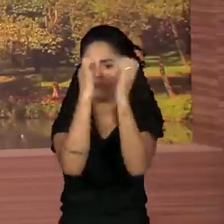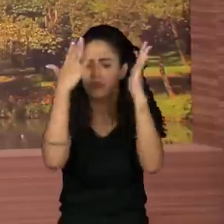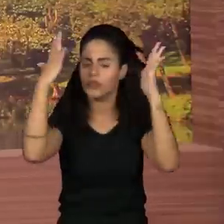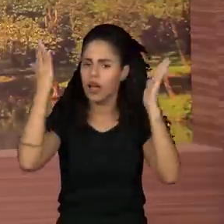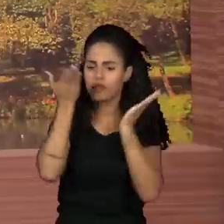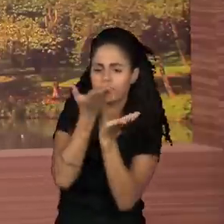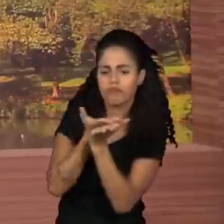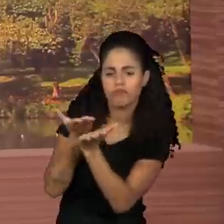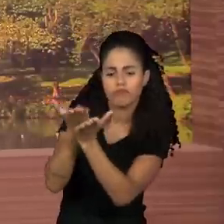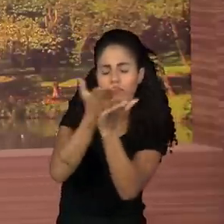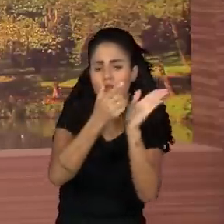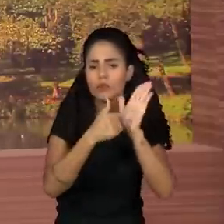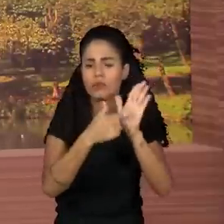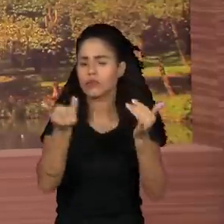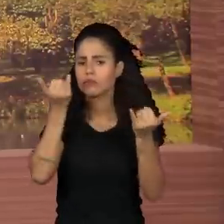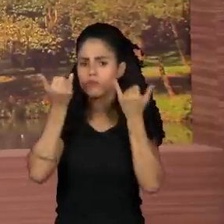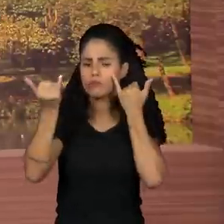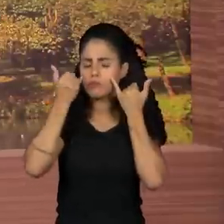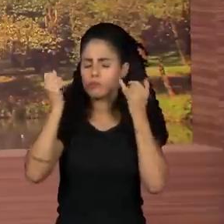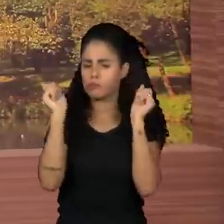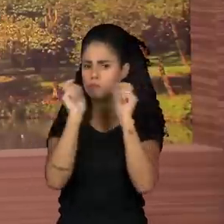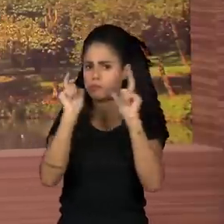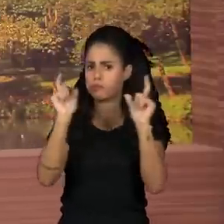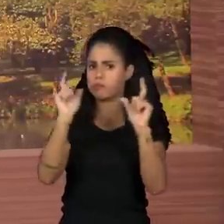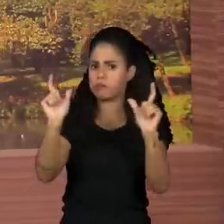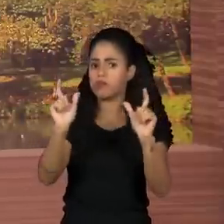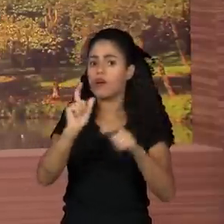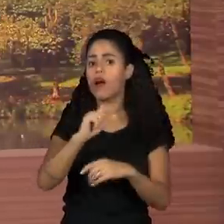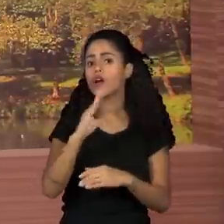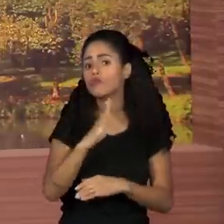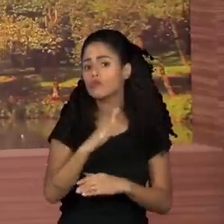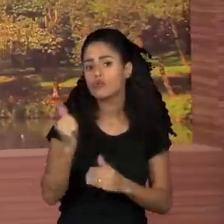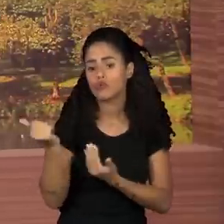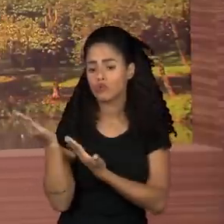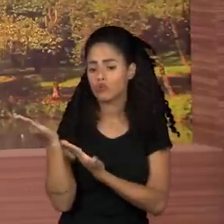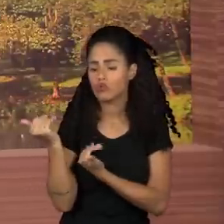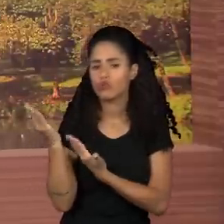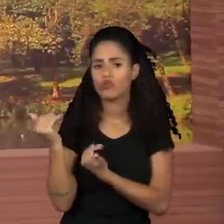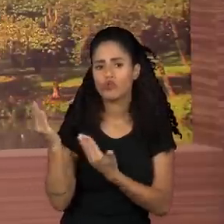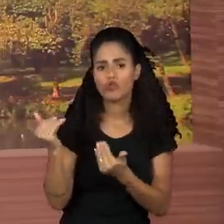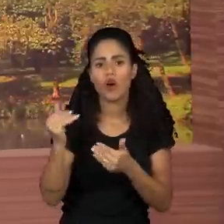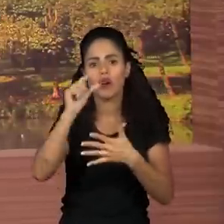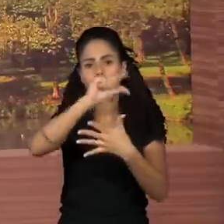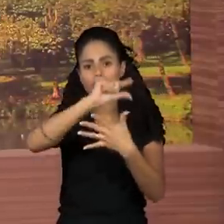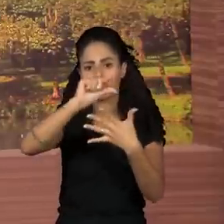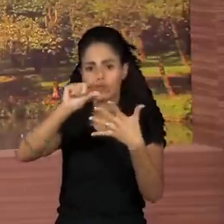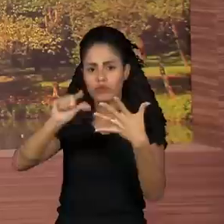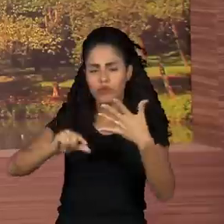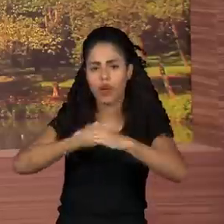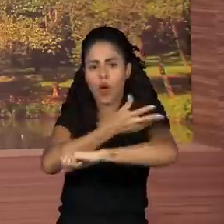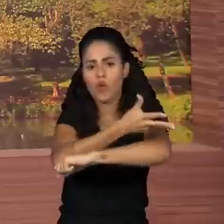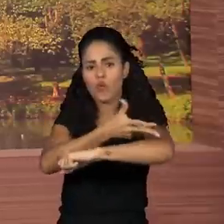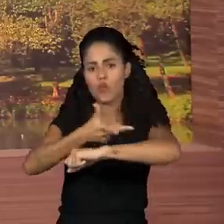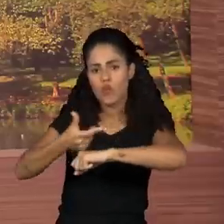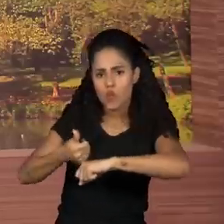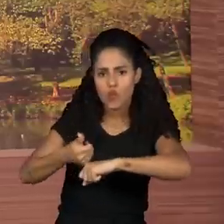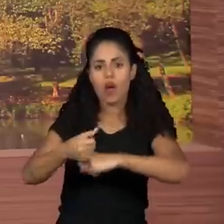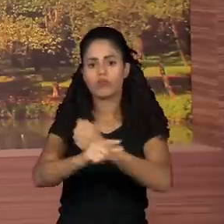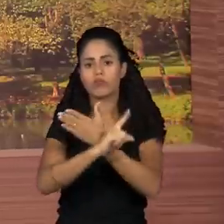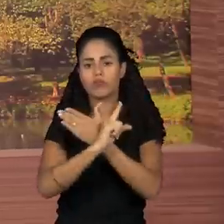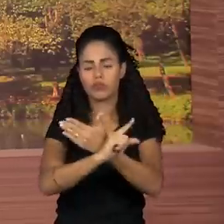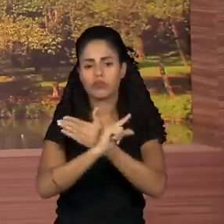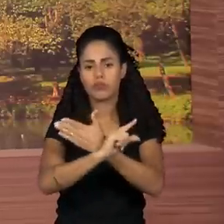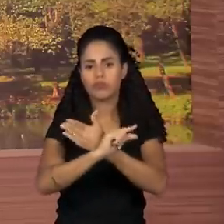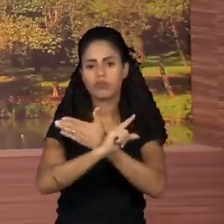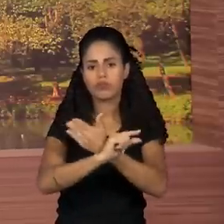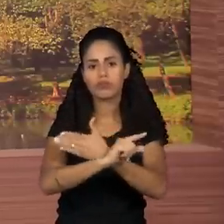estudo revela um dado preocupante. Muitos jovens da Amazônia, Mata Atlântica, Cerrado, Pantanal, Caatinga e